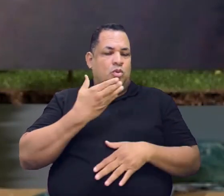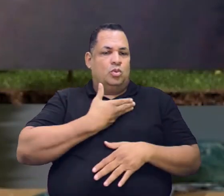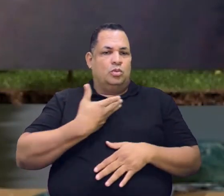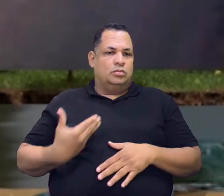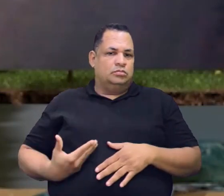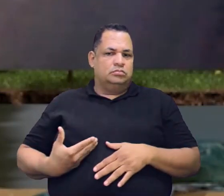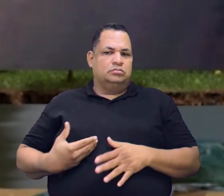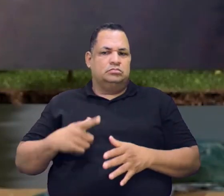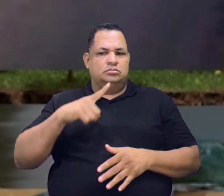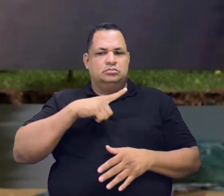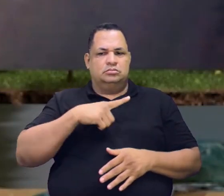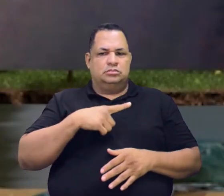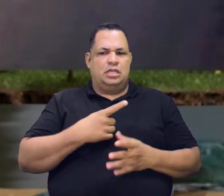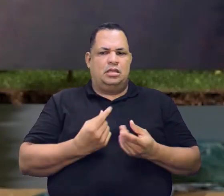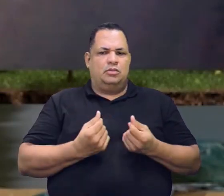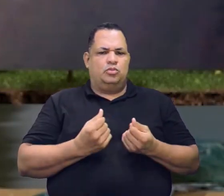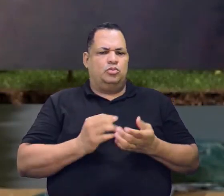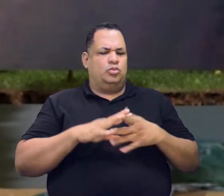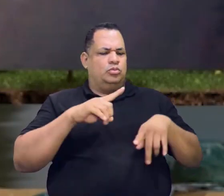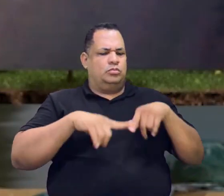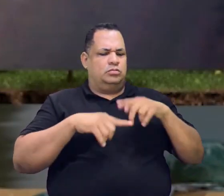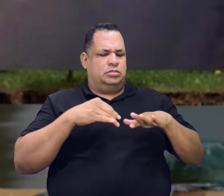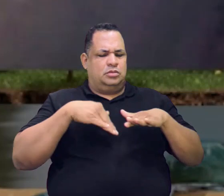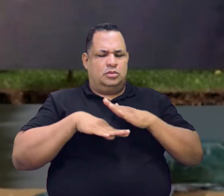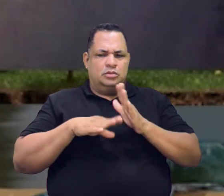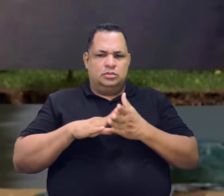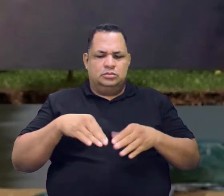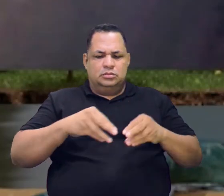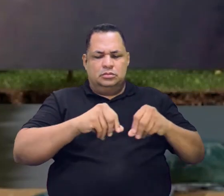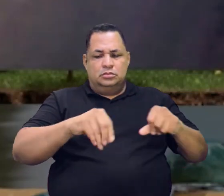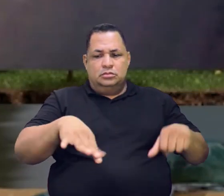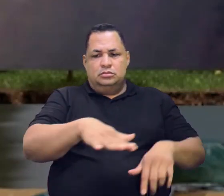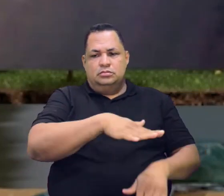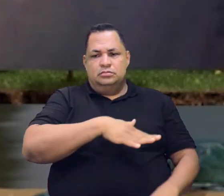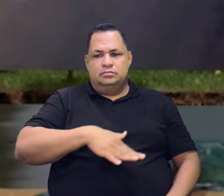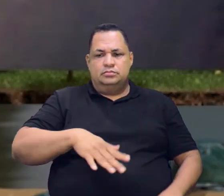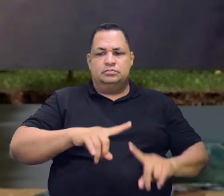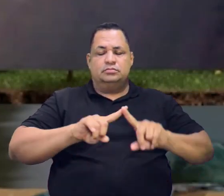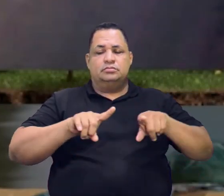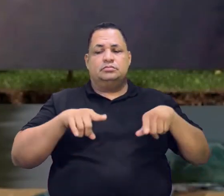O Brasil é muito rico. Muito, muito rico. Só que...